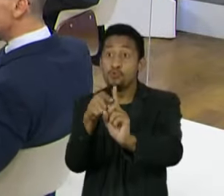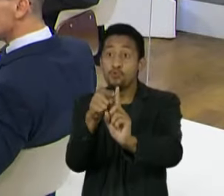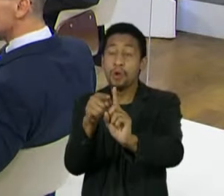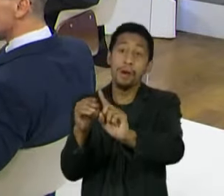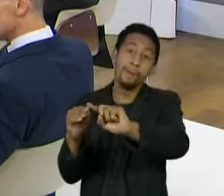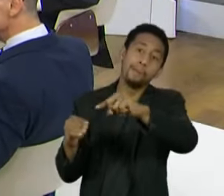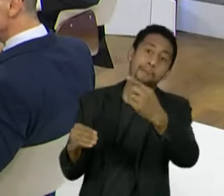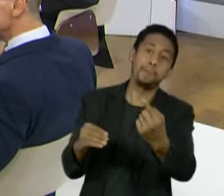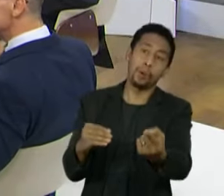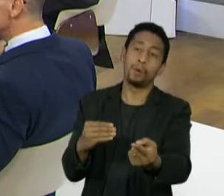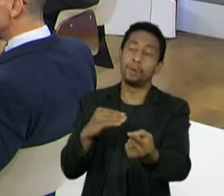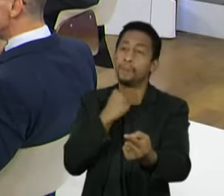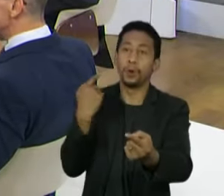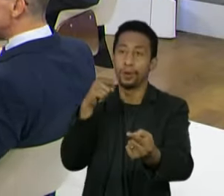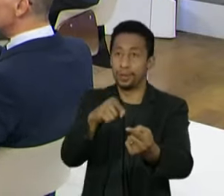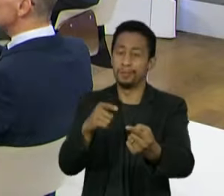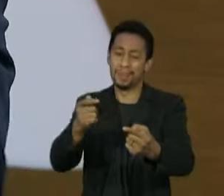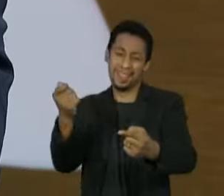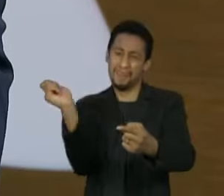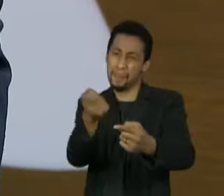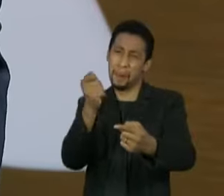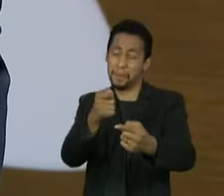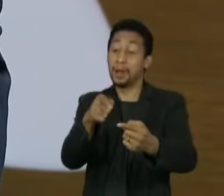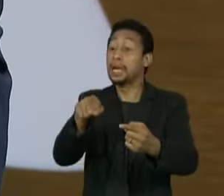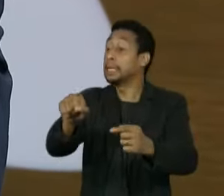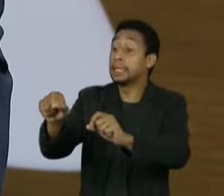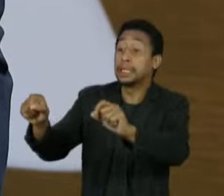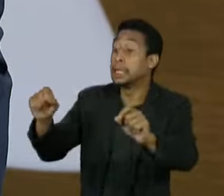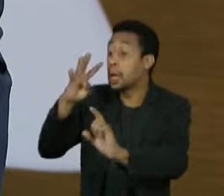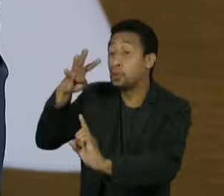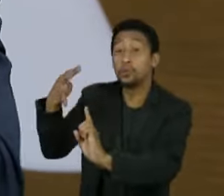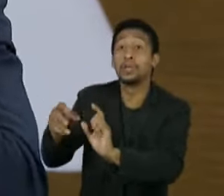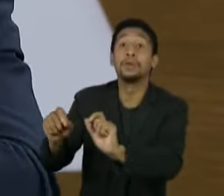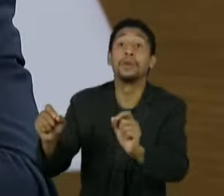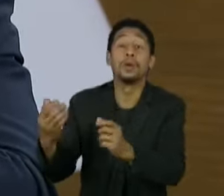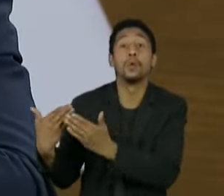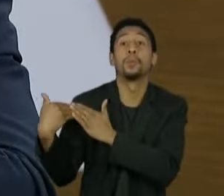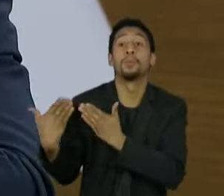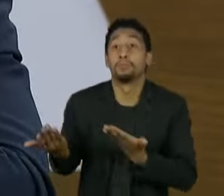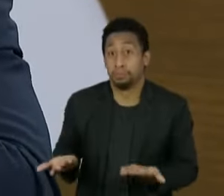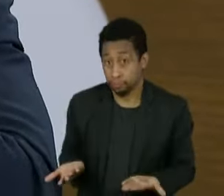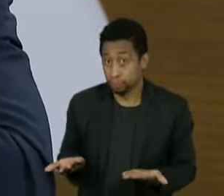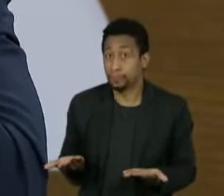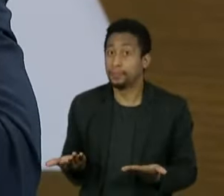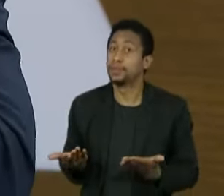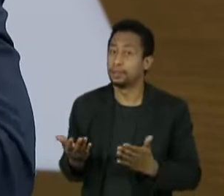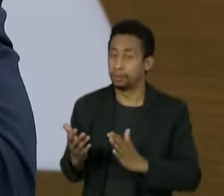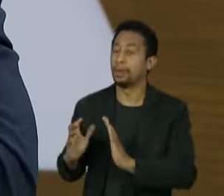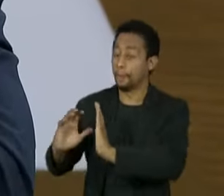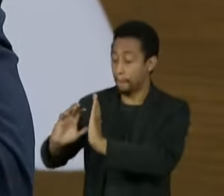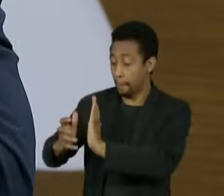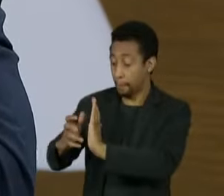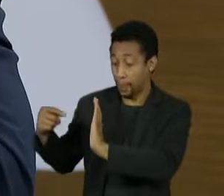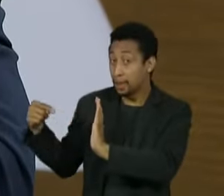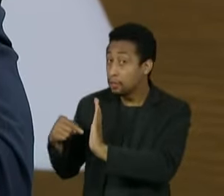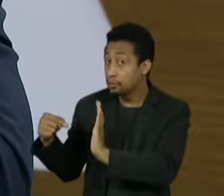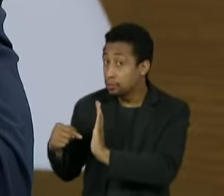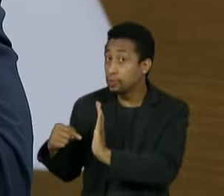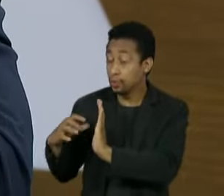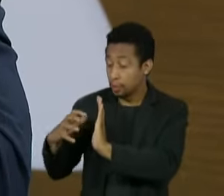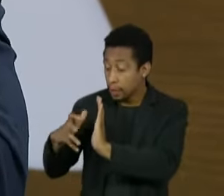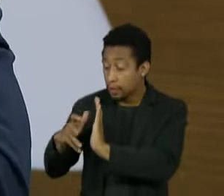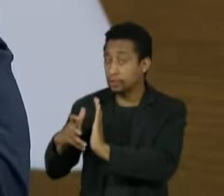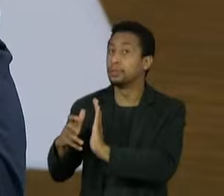acabou, graças a Deus. Eu acho que quando você pega e fala de um partido, a gente tem que ter muita cautela